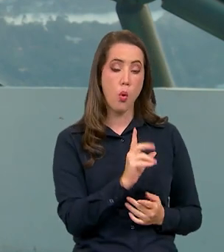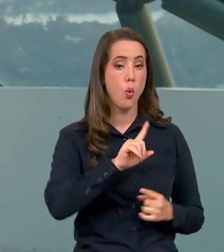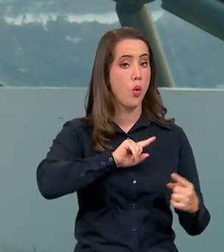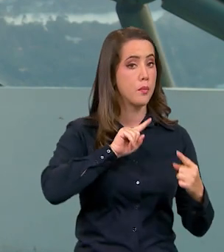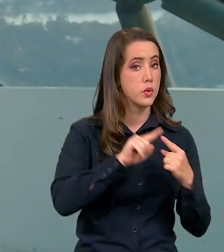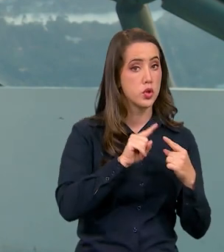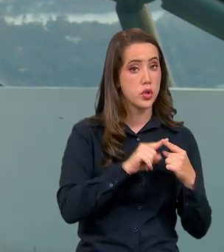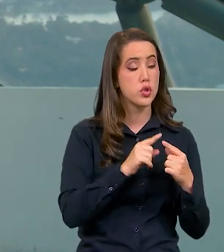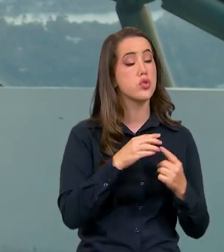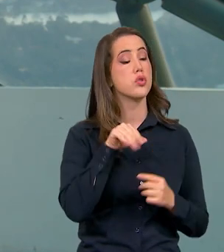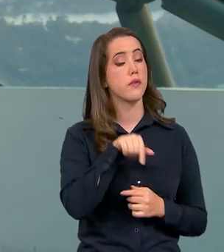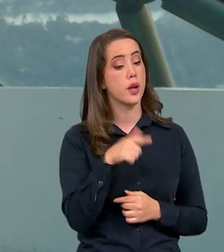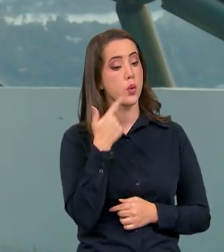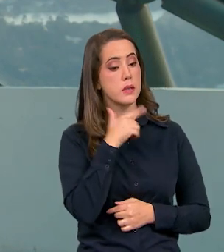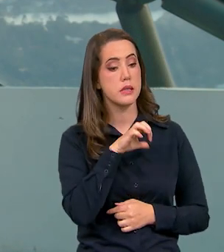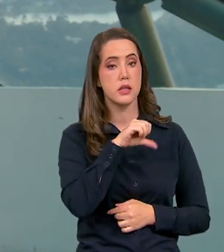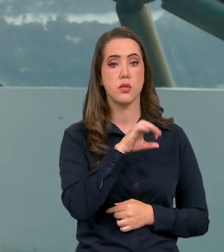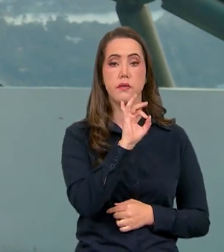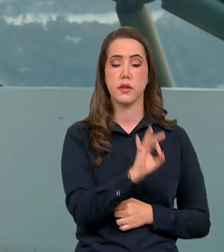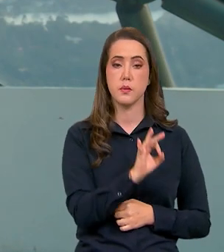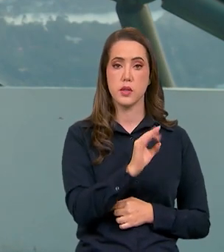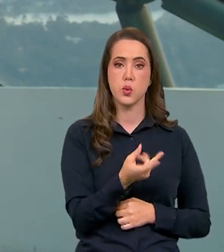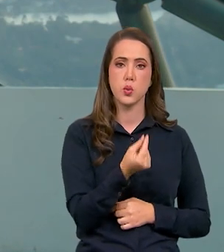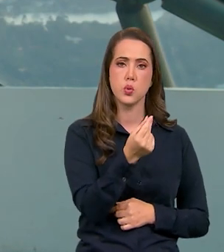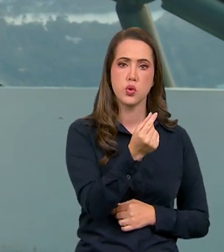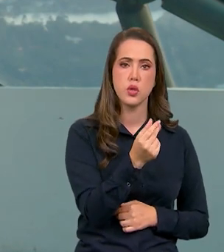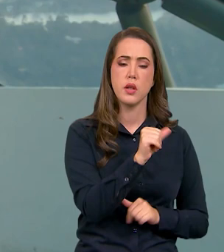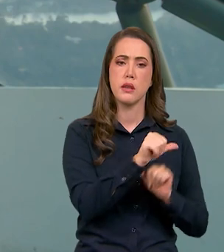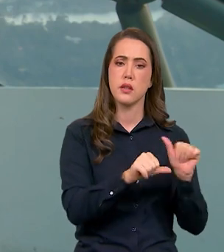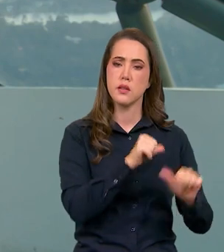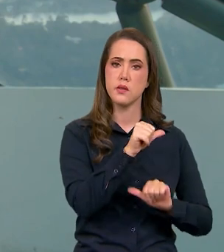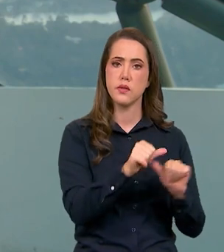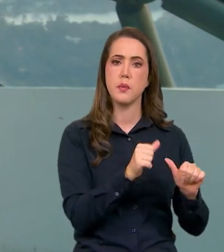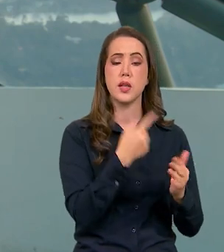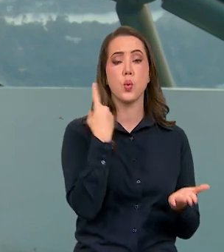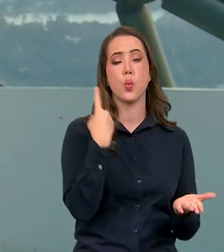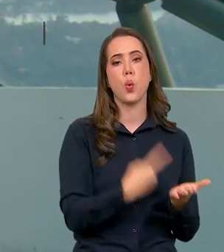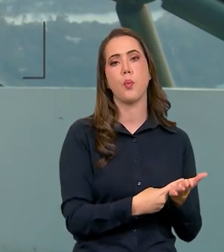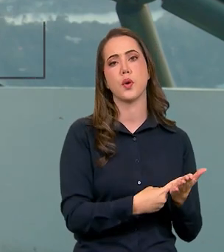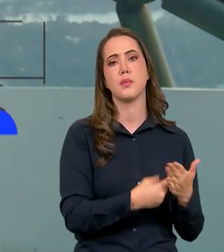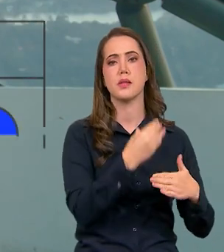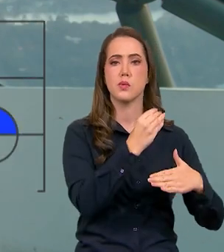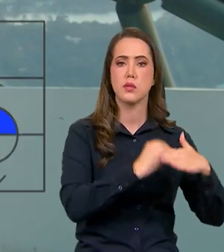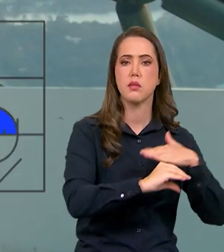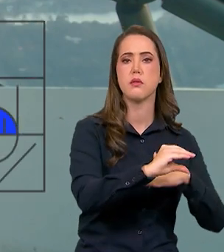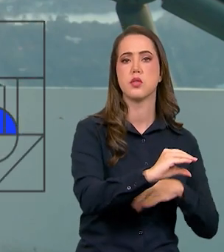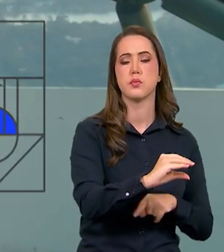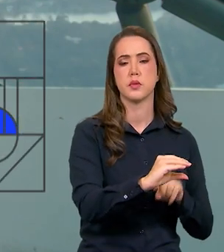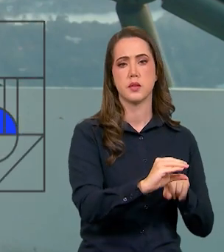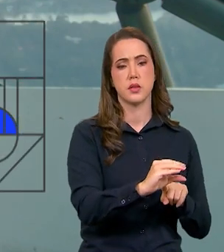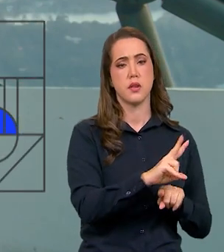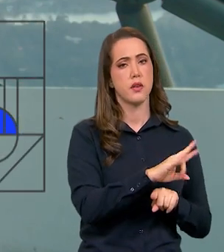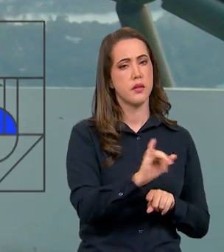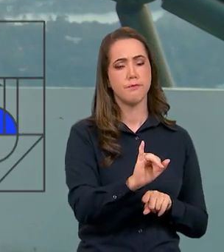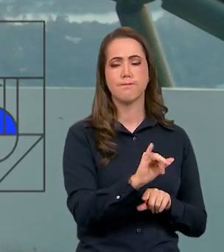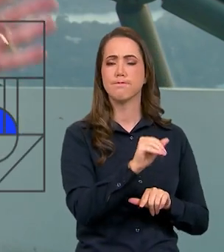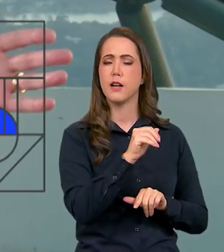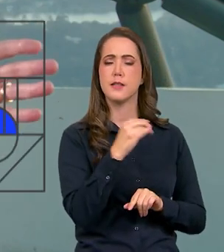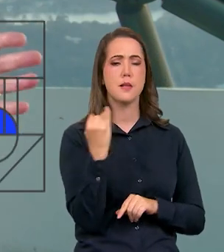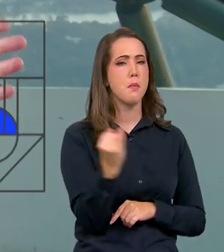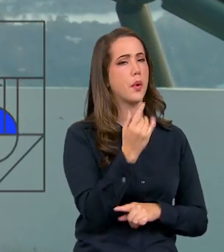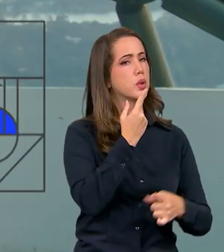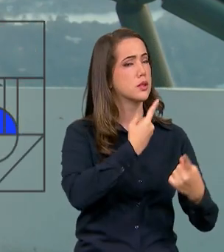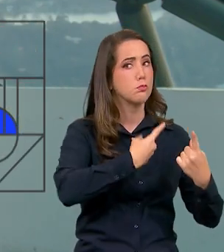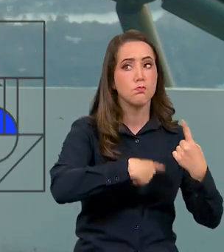mais de 90% dos recursos arrecadados desse leilão foram transformados em compromissos, em investimentos, que farão a